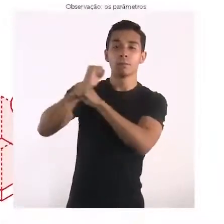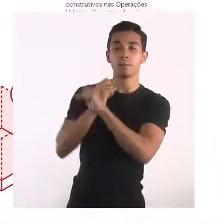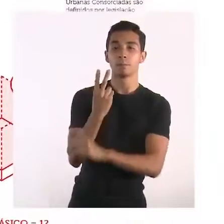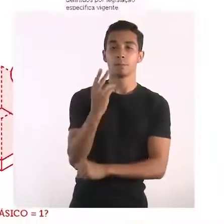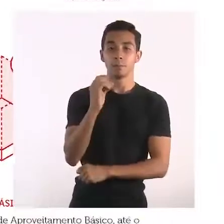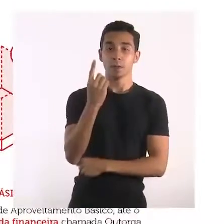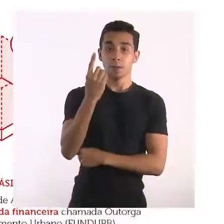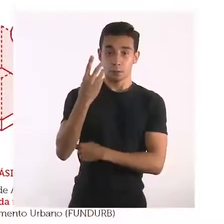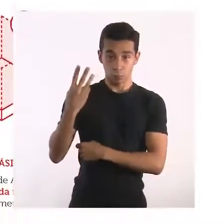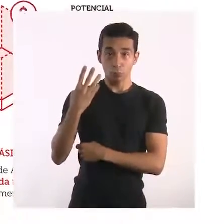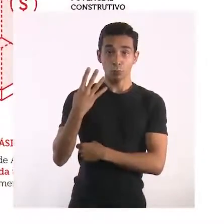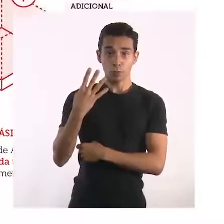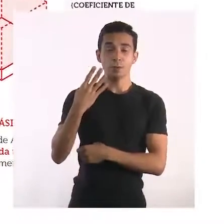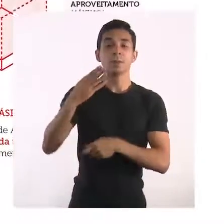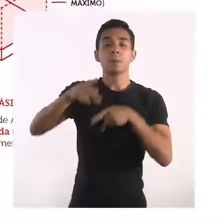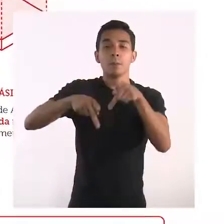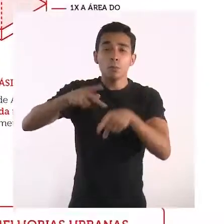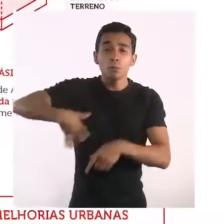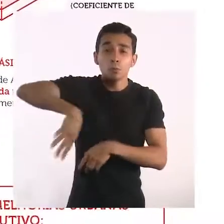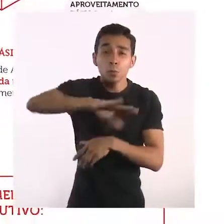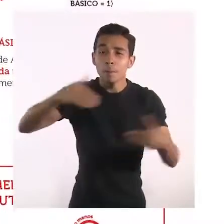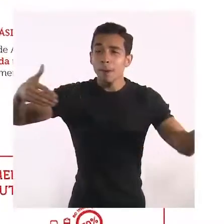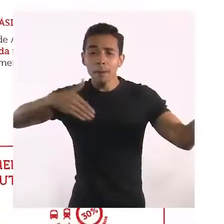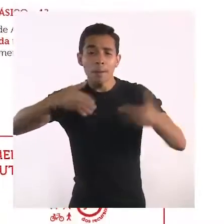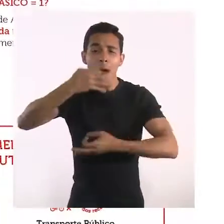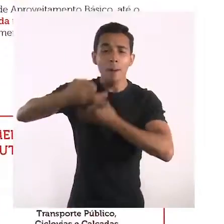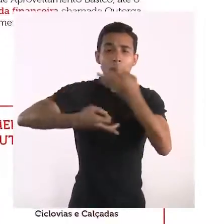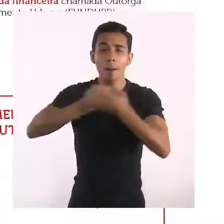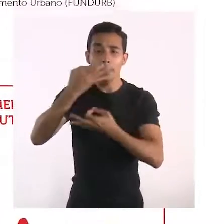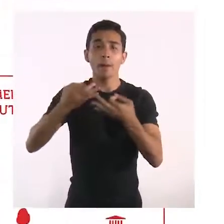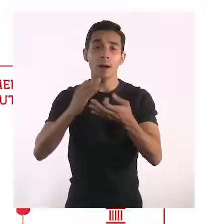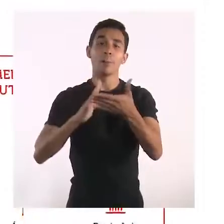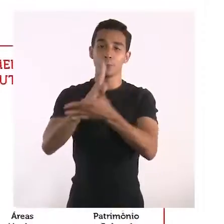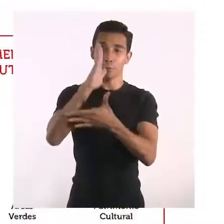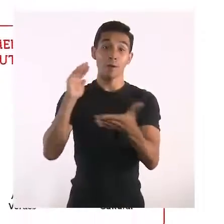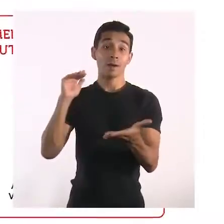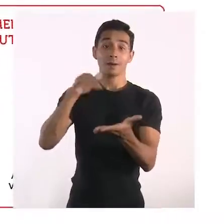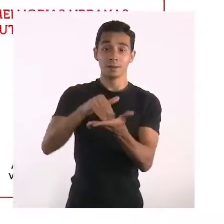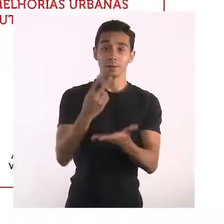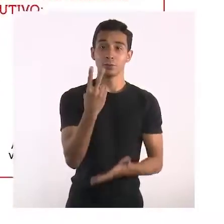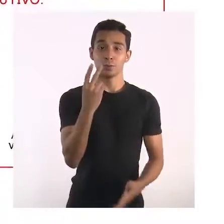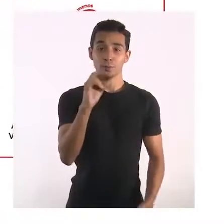após um amplo processo participativo com a população e é válido até 2029.